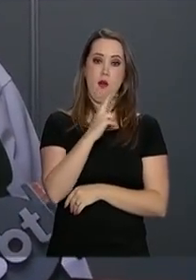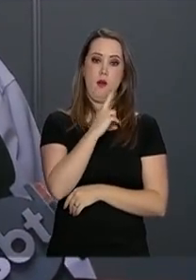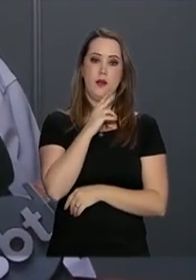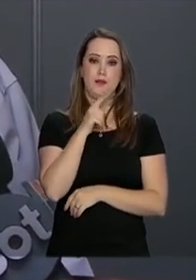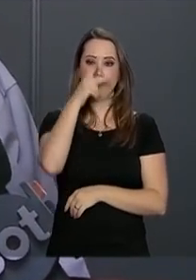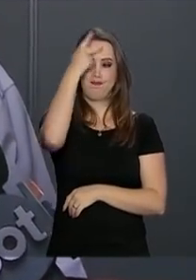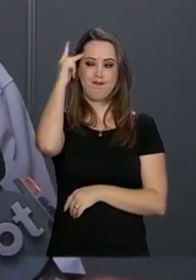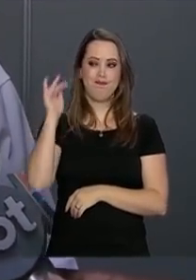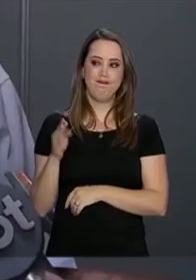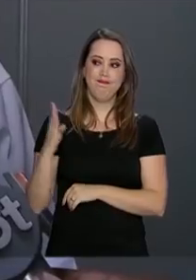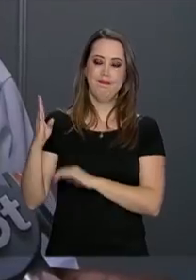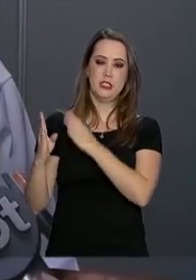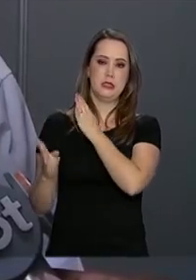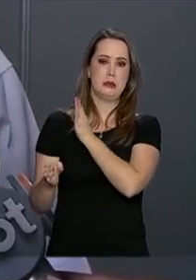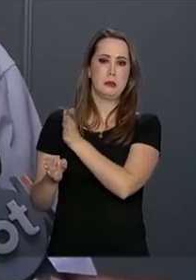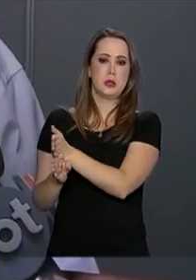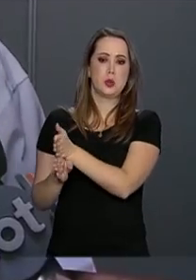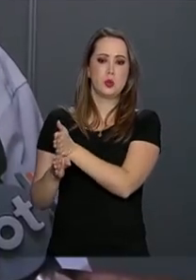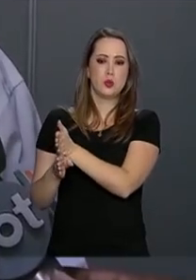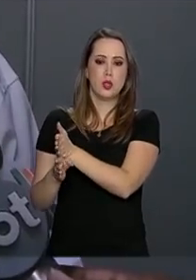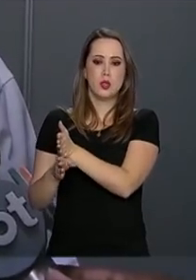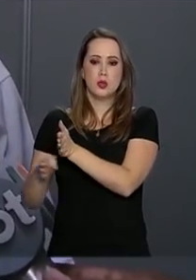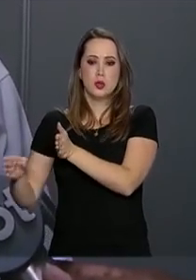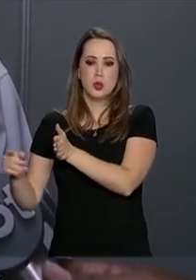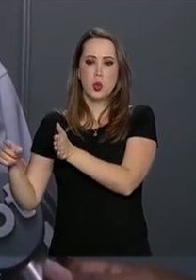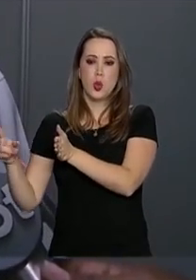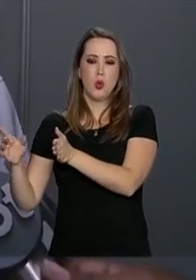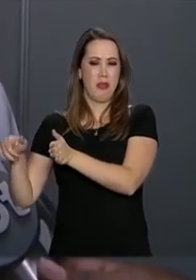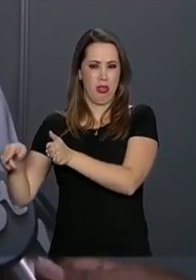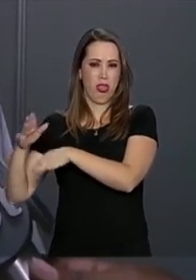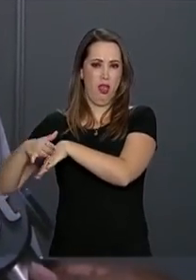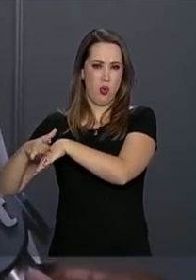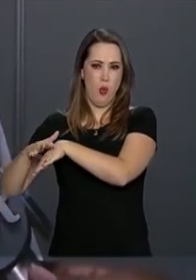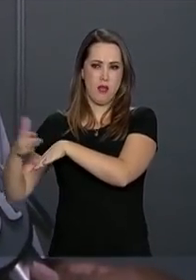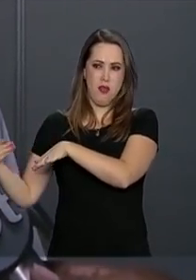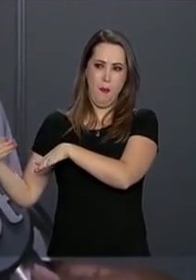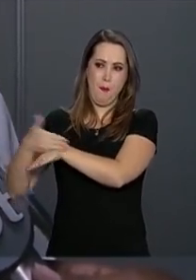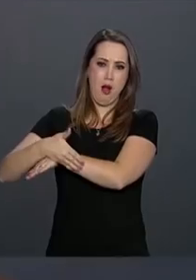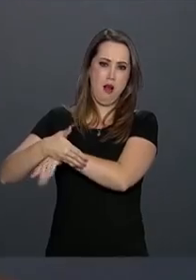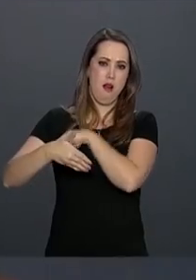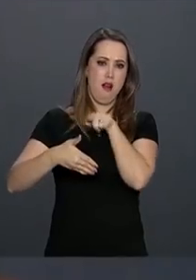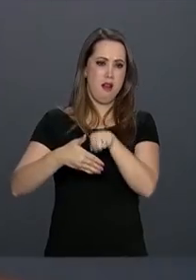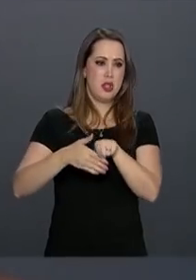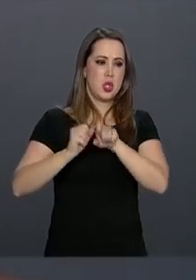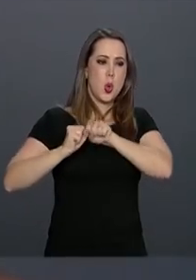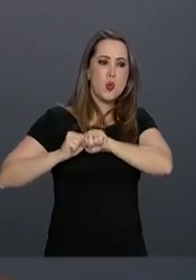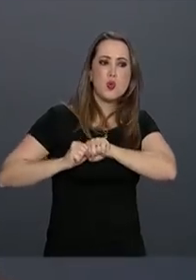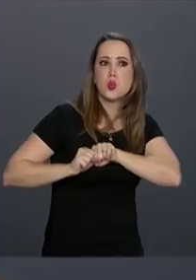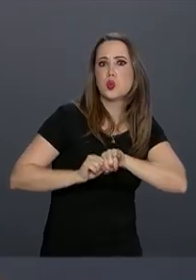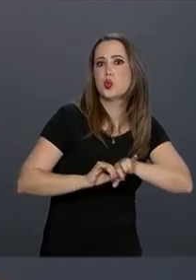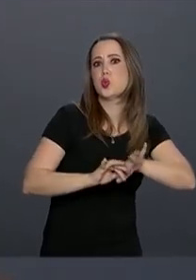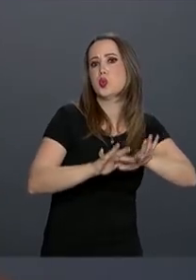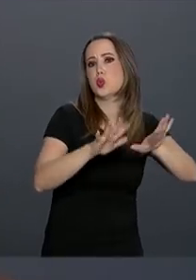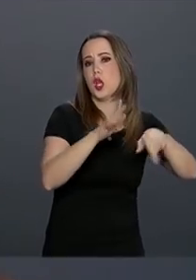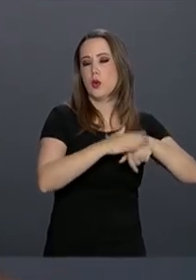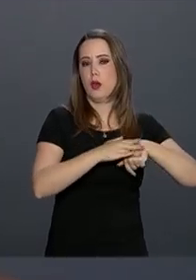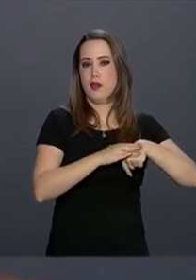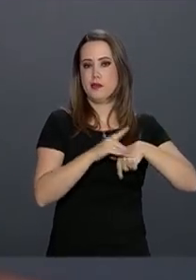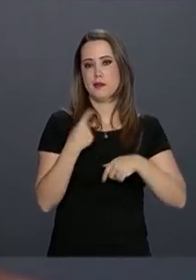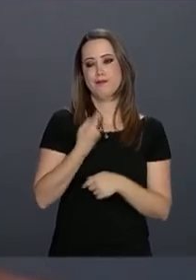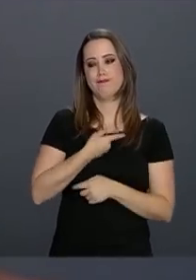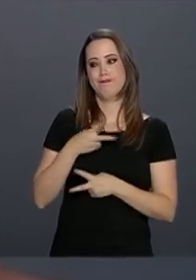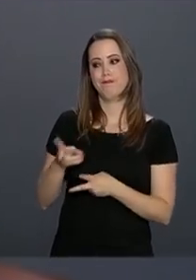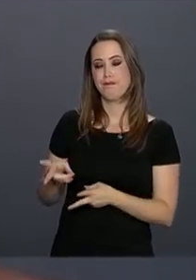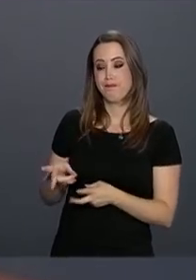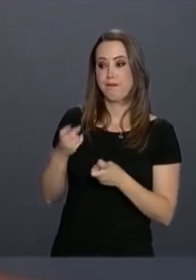vêm de fora com a doença rapidamente transmitem essas doenças infecciosas. Então, o motivo de nós virmos aqui, primeiro, é